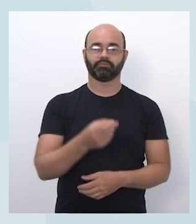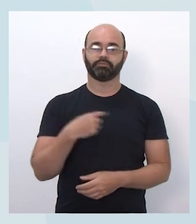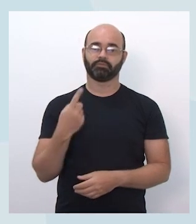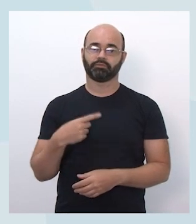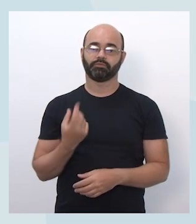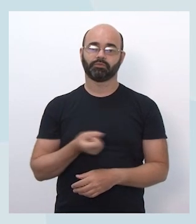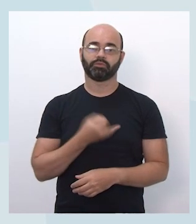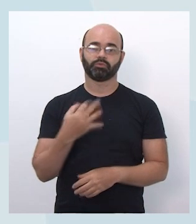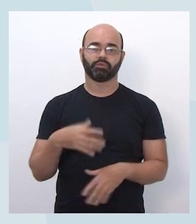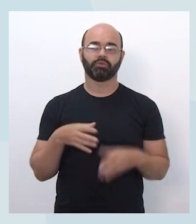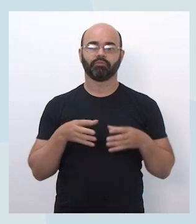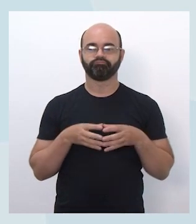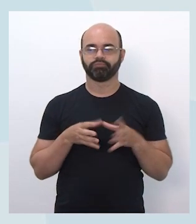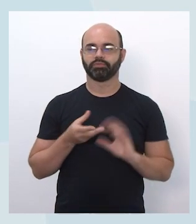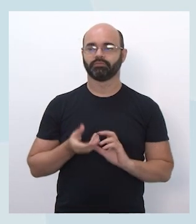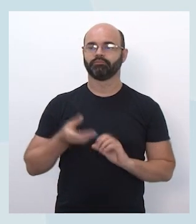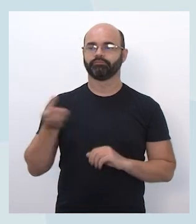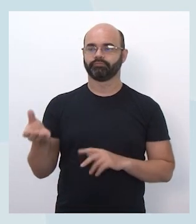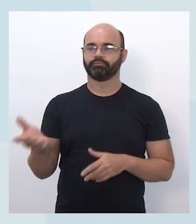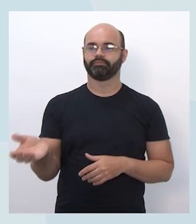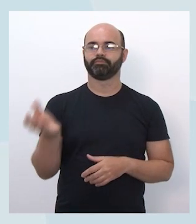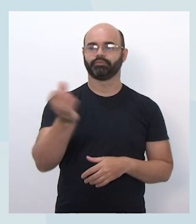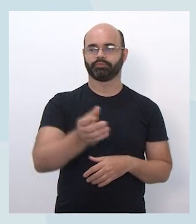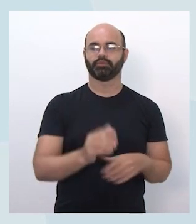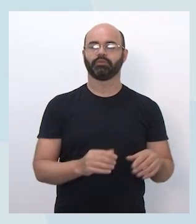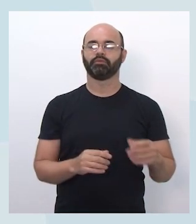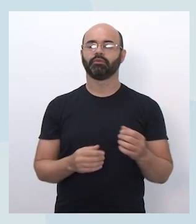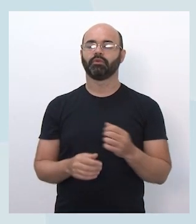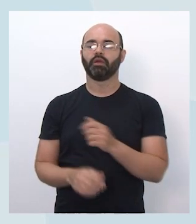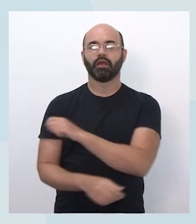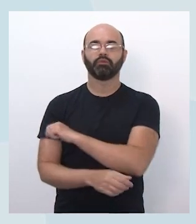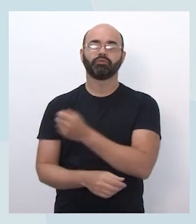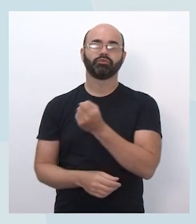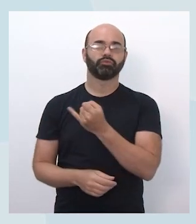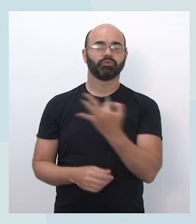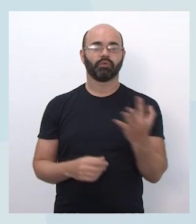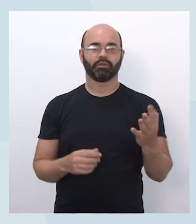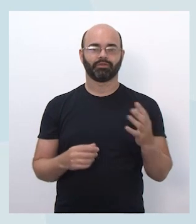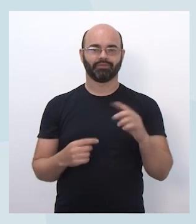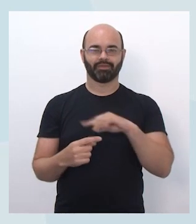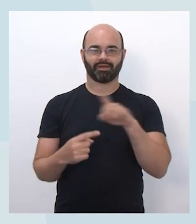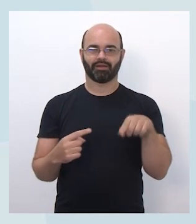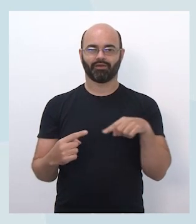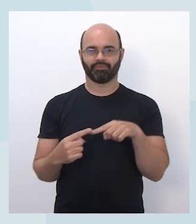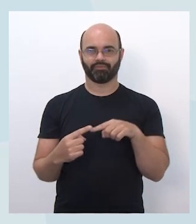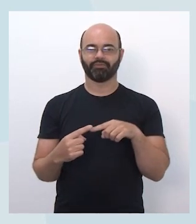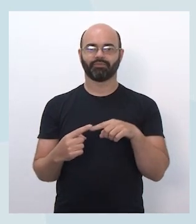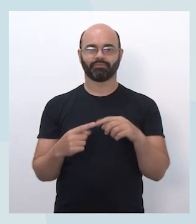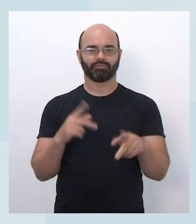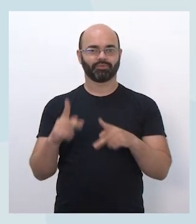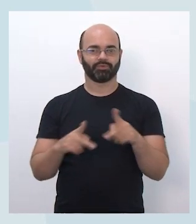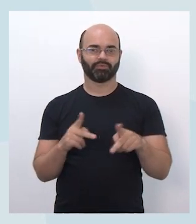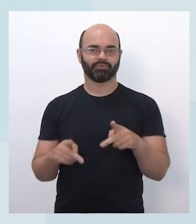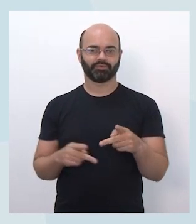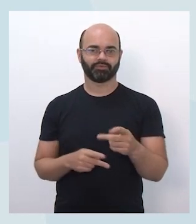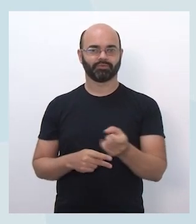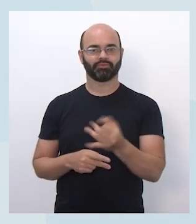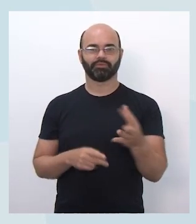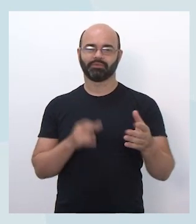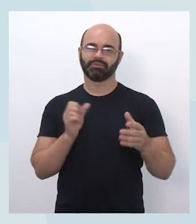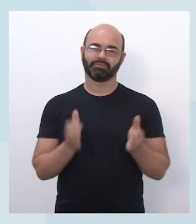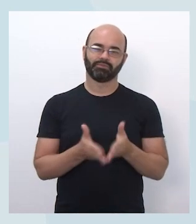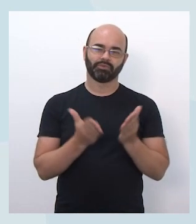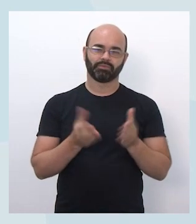estimadas, a gente calculou com base nos alunos dentro do público-alvo que estavam em situação de pobreza ou extrema